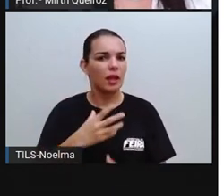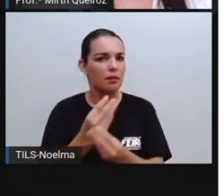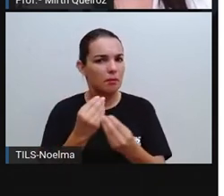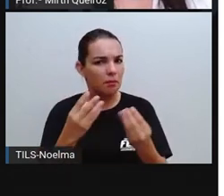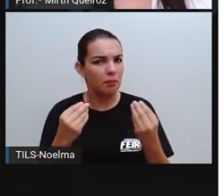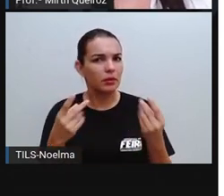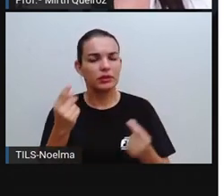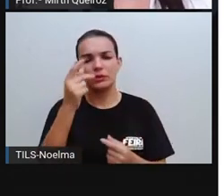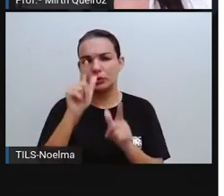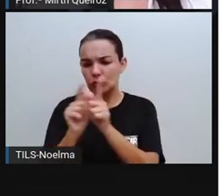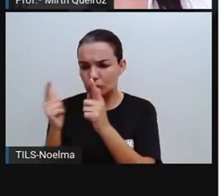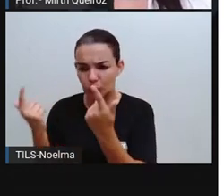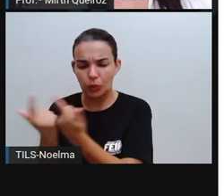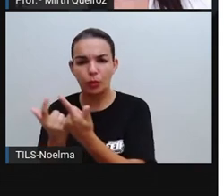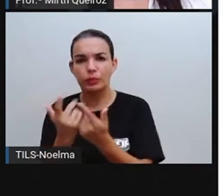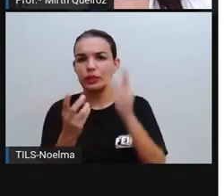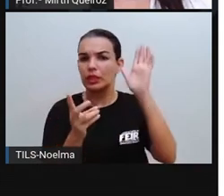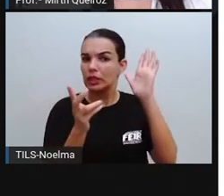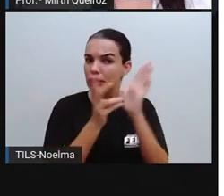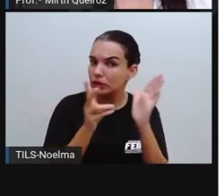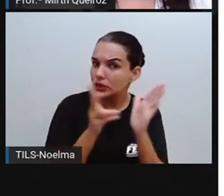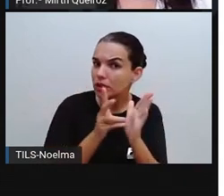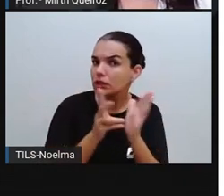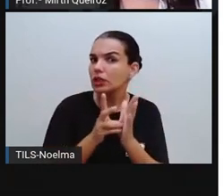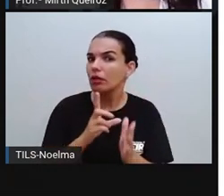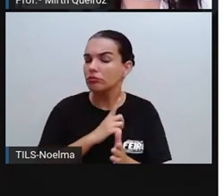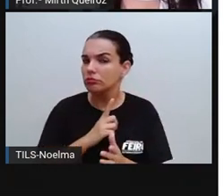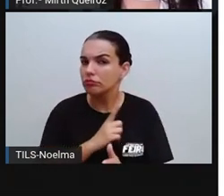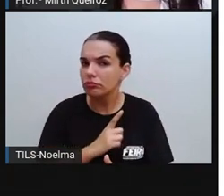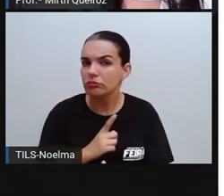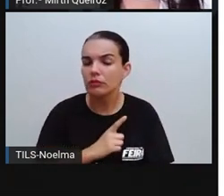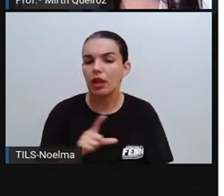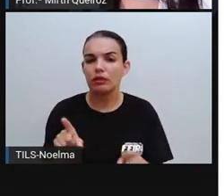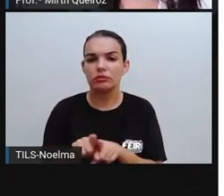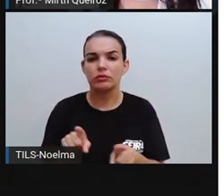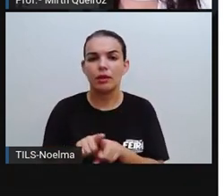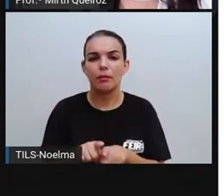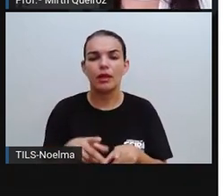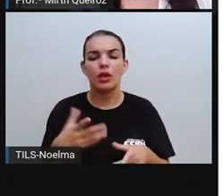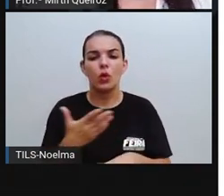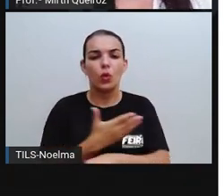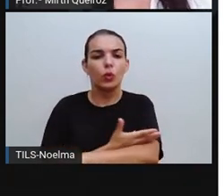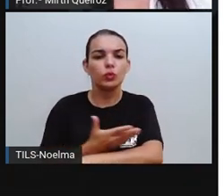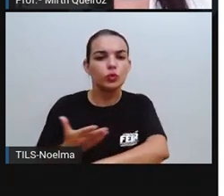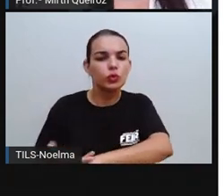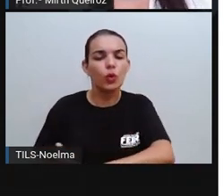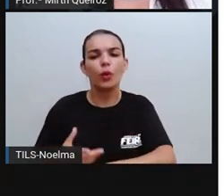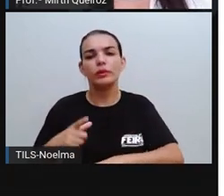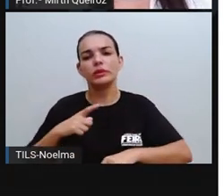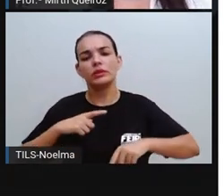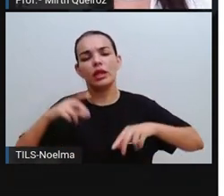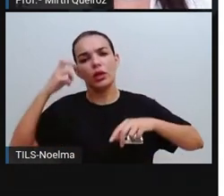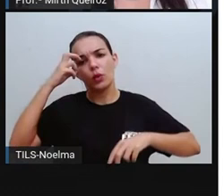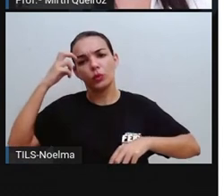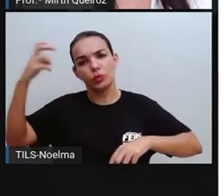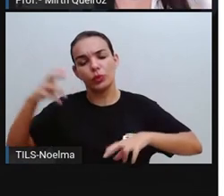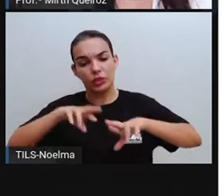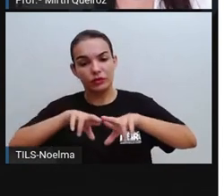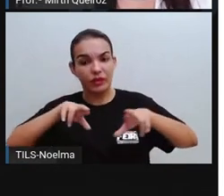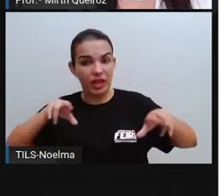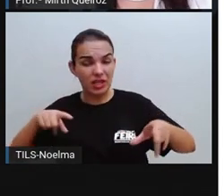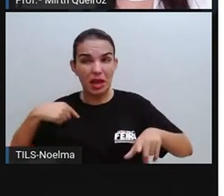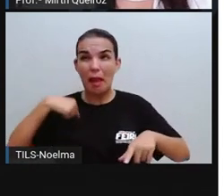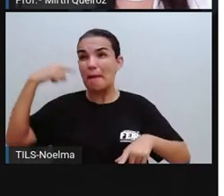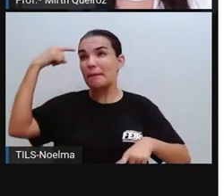que esses grupos indígenas apresentam cultura e costumes diferentes também, que muitas vezes a gente associa ao índio como se